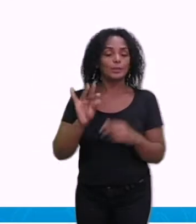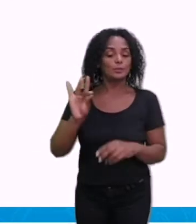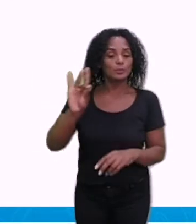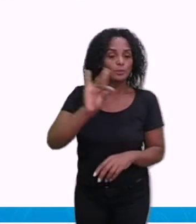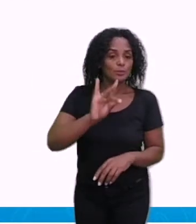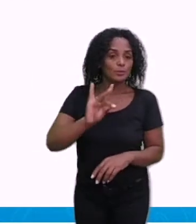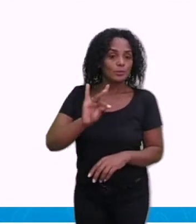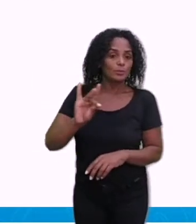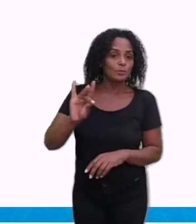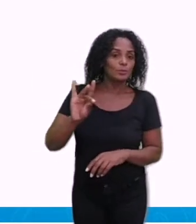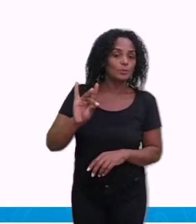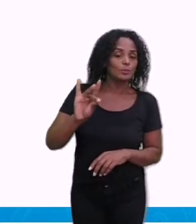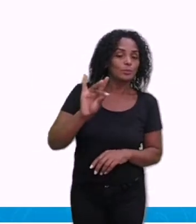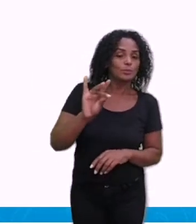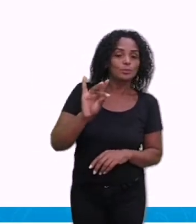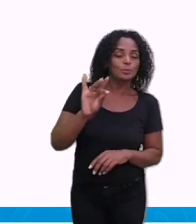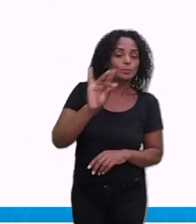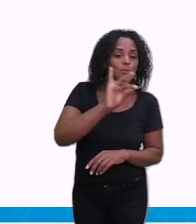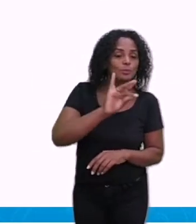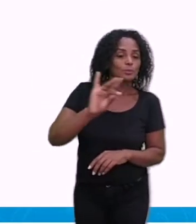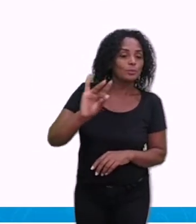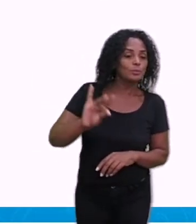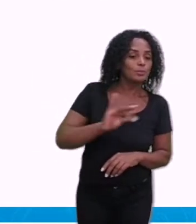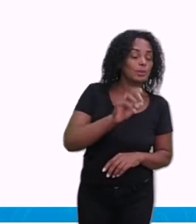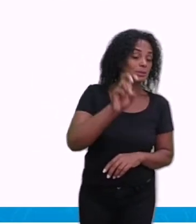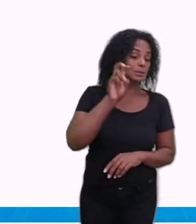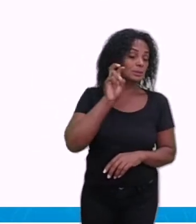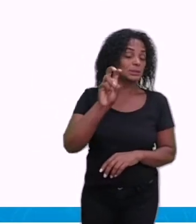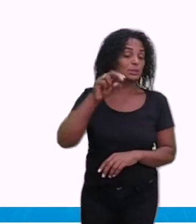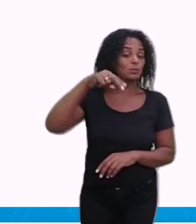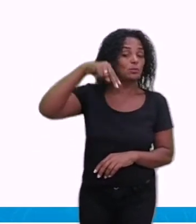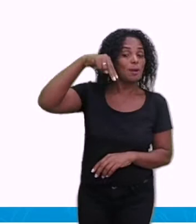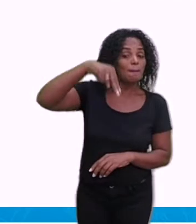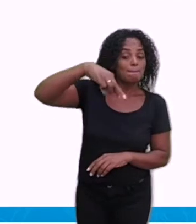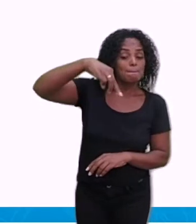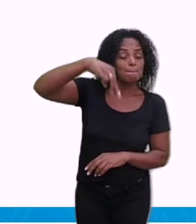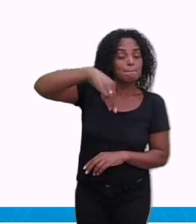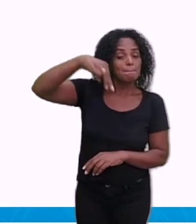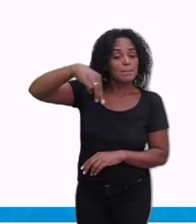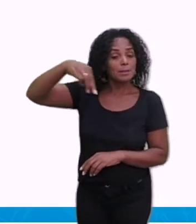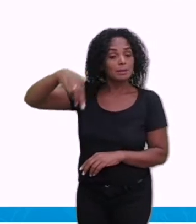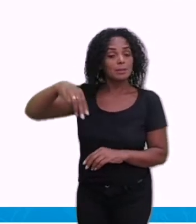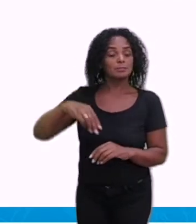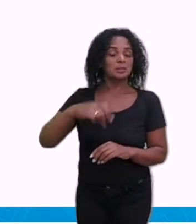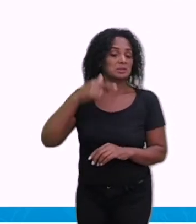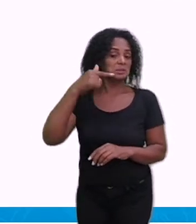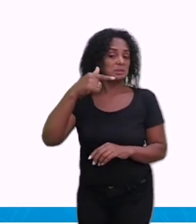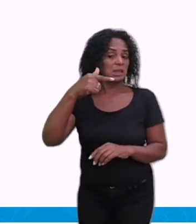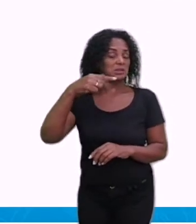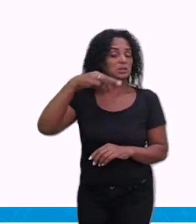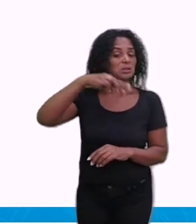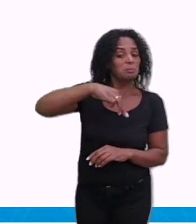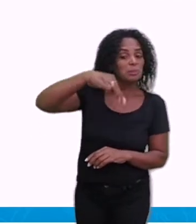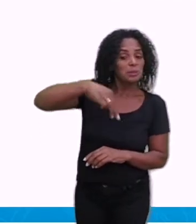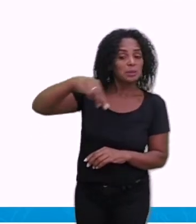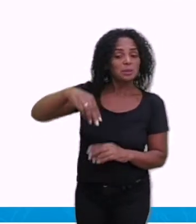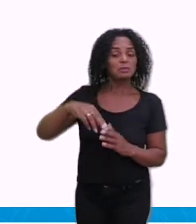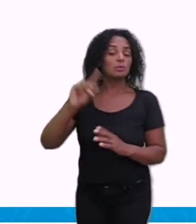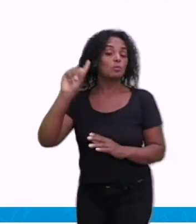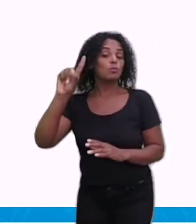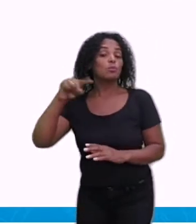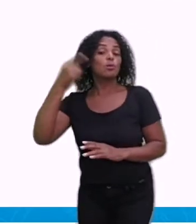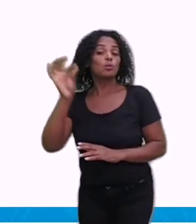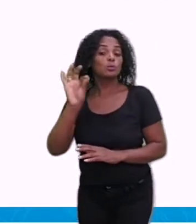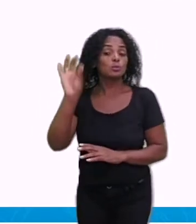ele é maior, ele vai medindo aí de 5 a 7 milímetros. Já o outro pernilongo é de 3 a